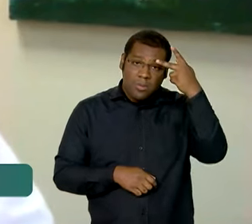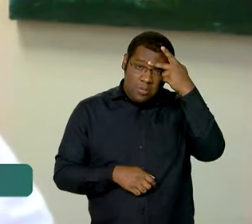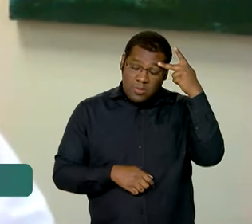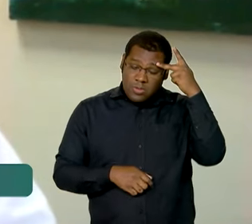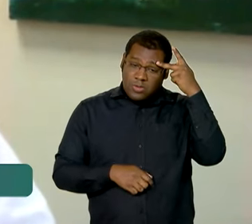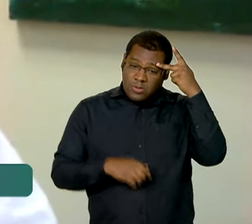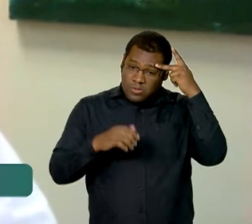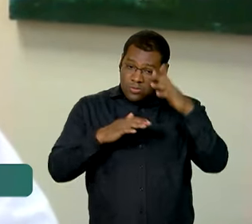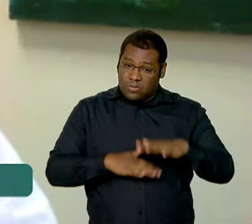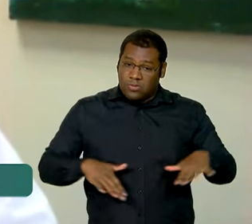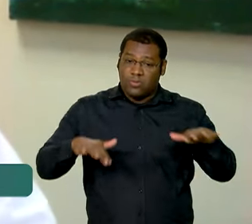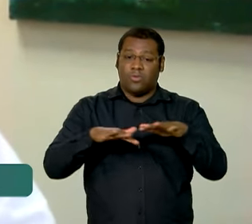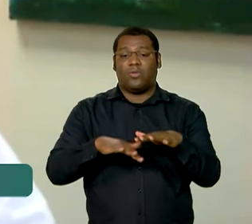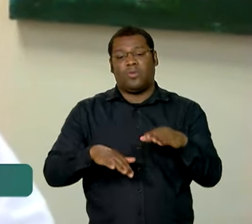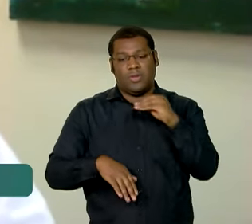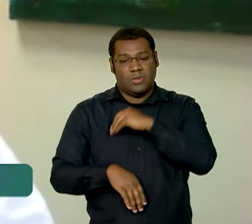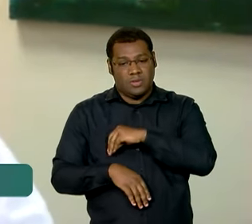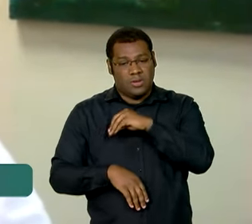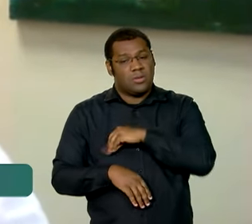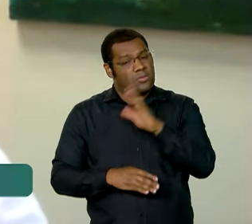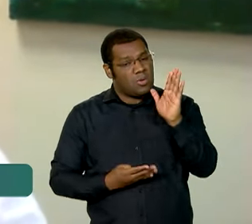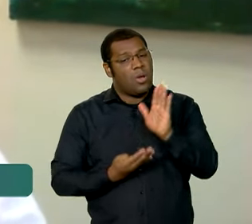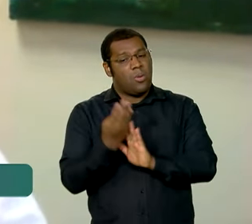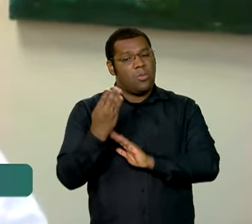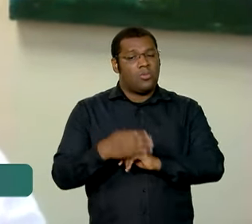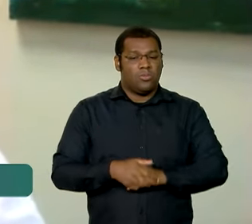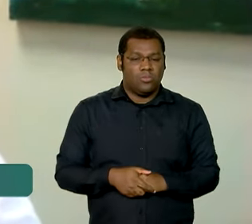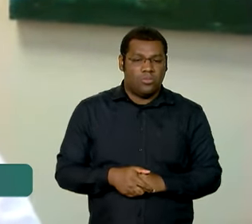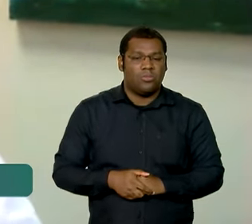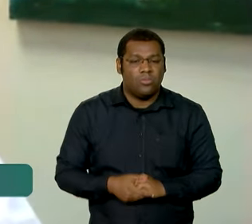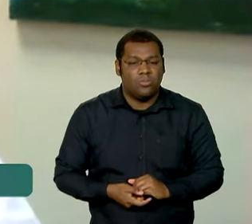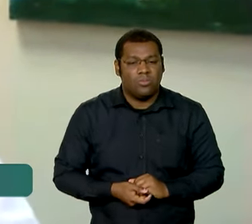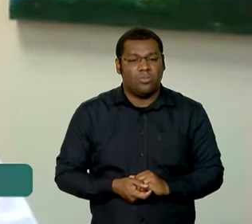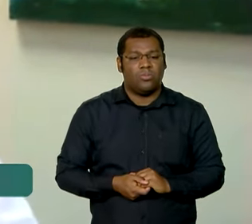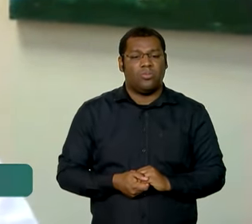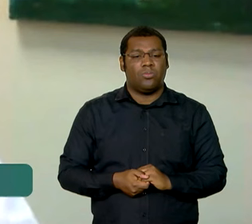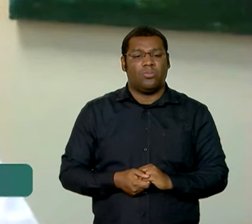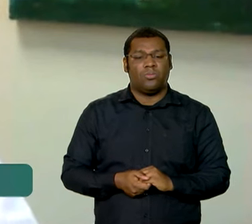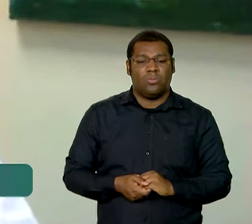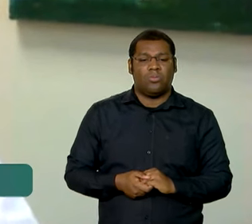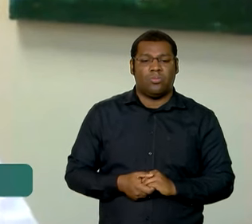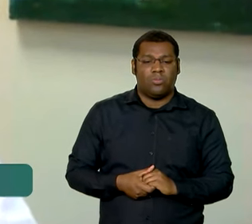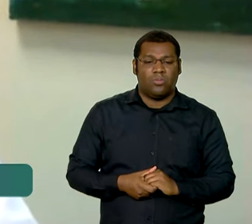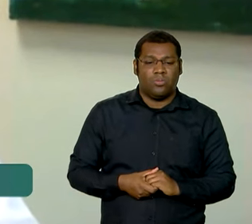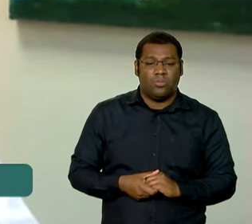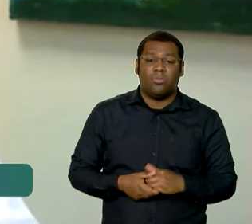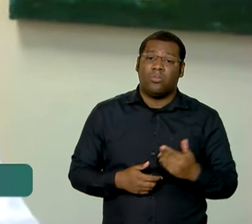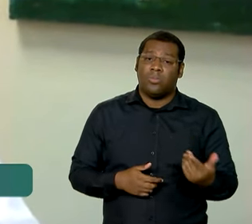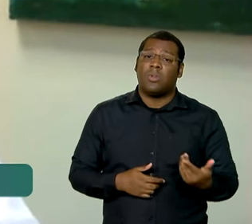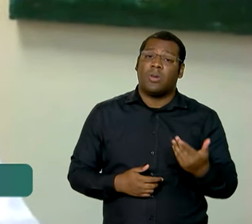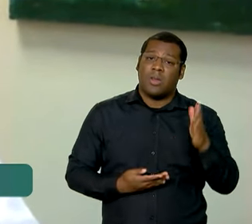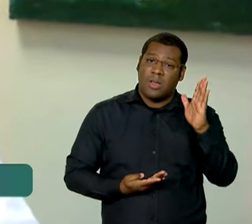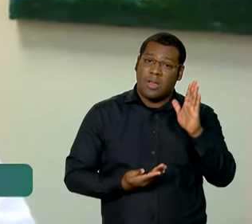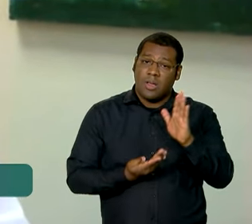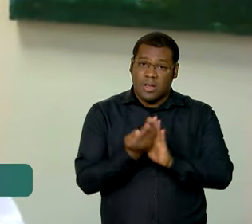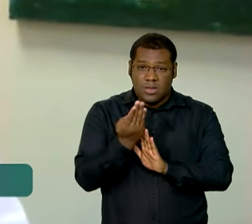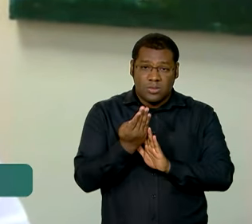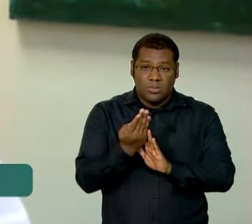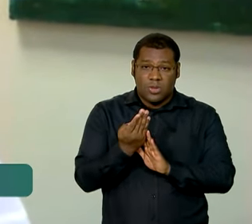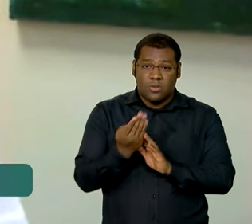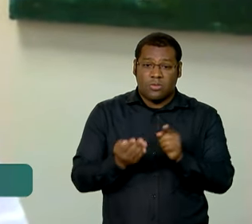Se você pegar de 5% 5%, todos os juventudes tiveram um crescimento de dois dígitos